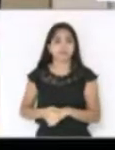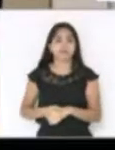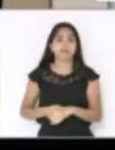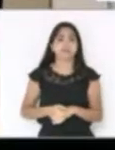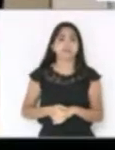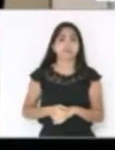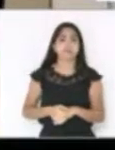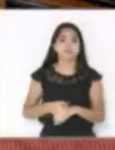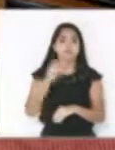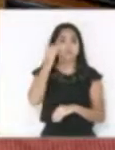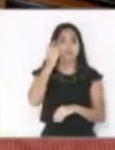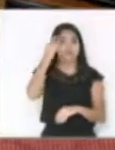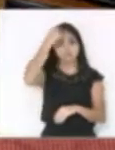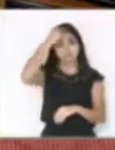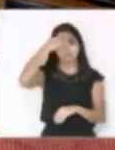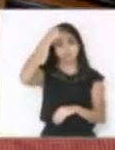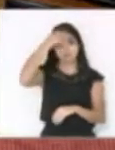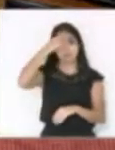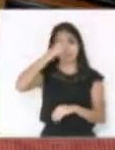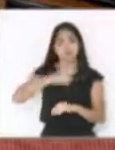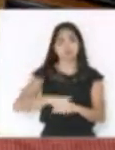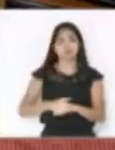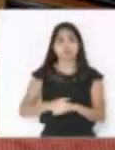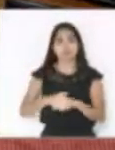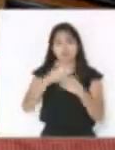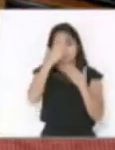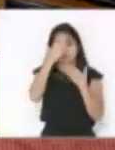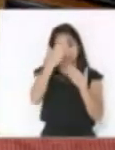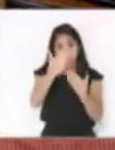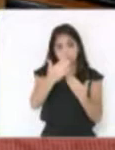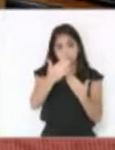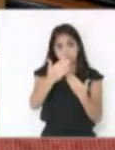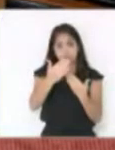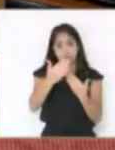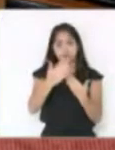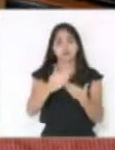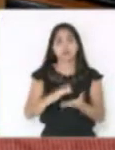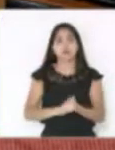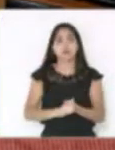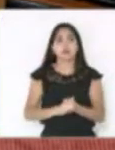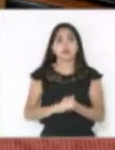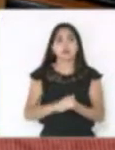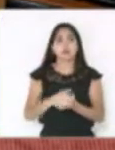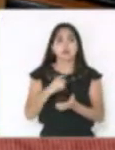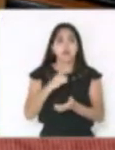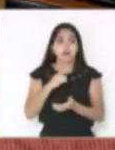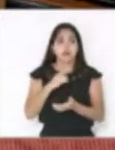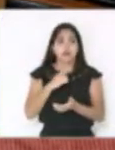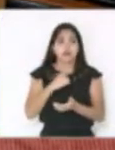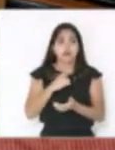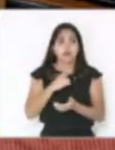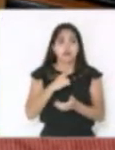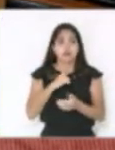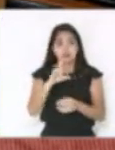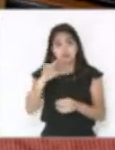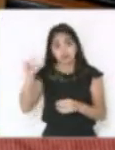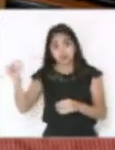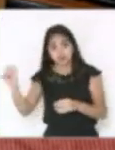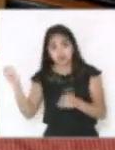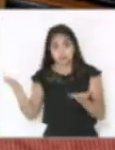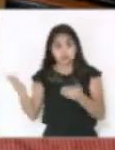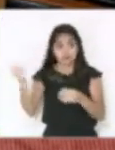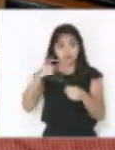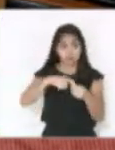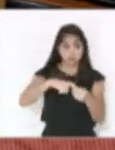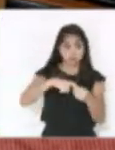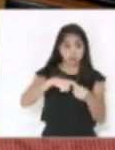Maurício, estou de lá com a palavra. Obrigado. Obrigado, senhor presidente. Eu tinha me ausentado do plenário e